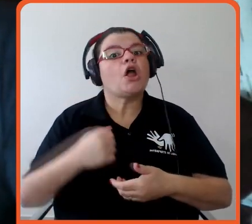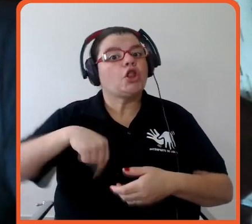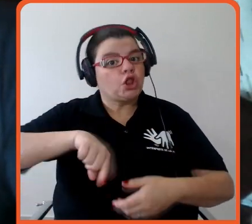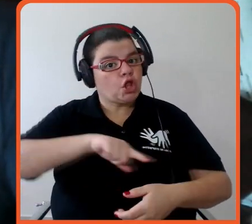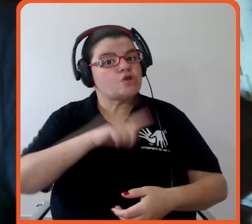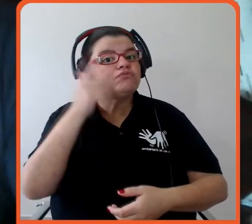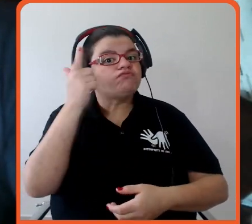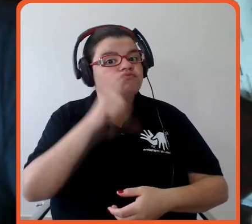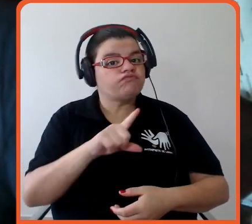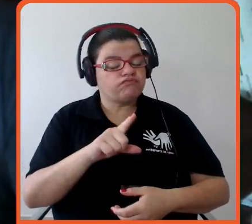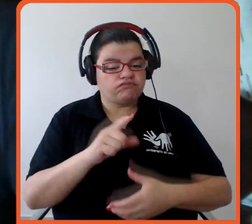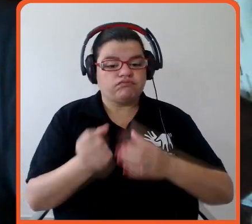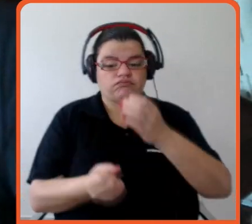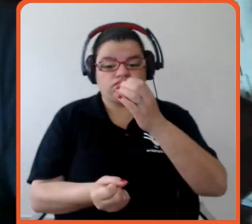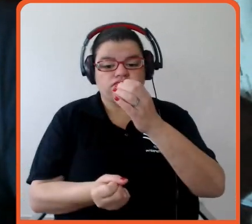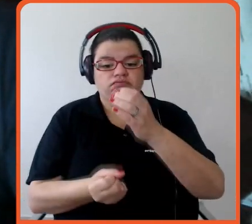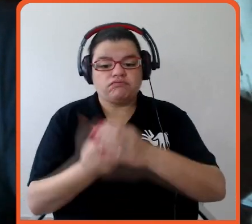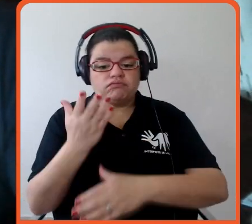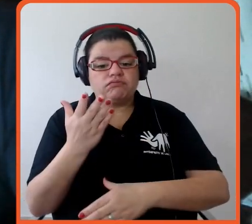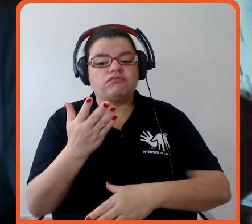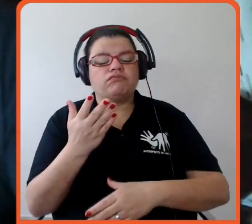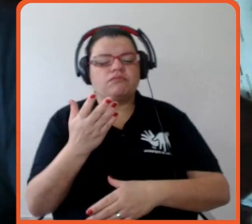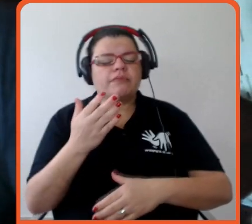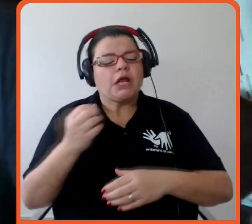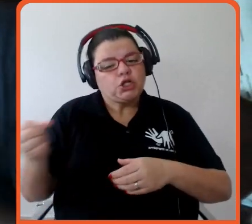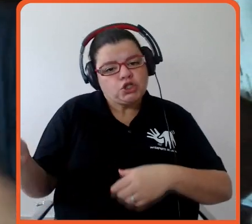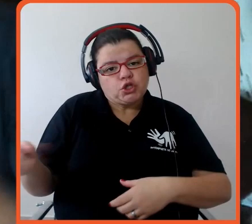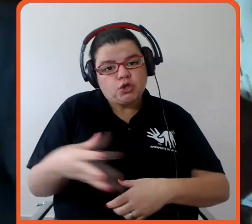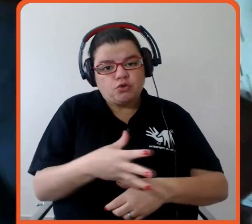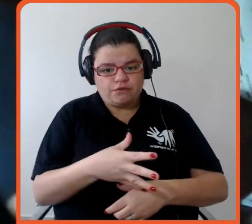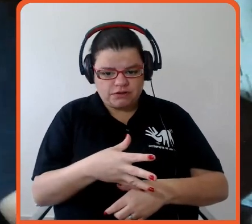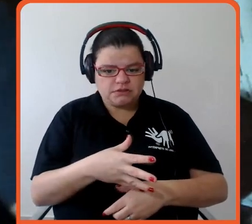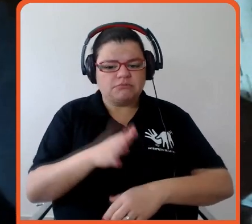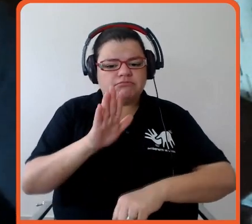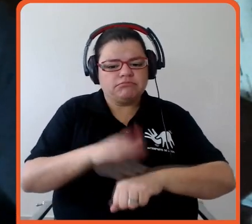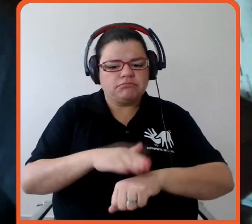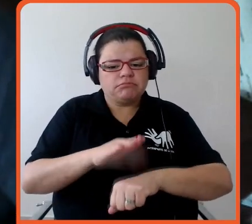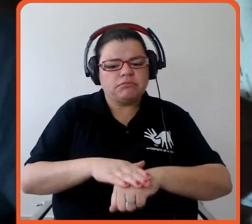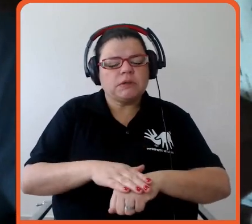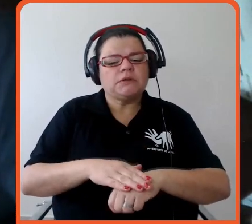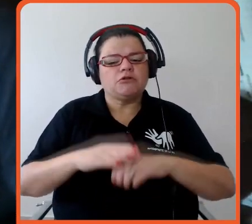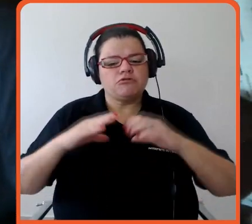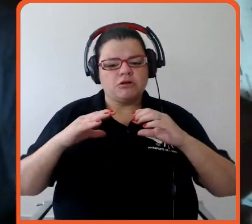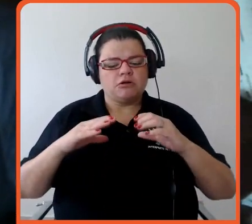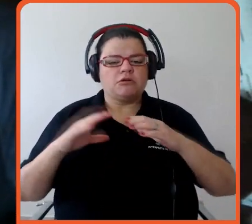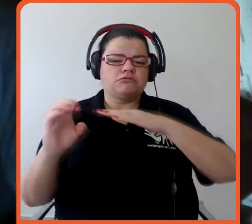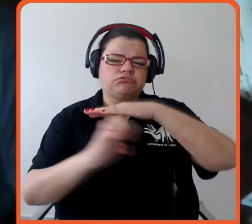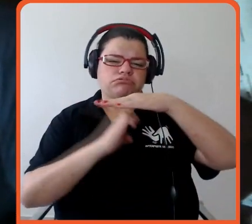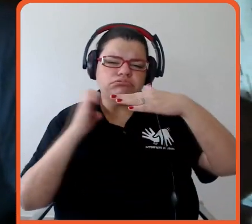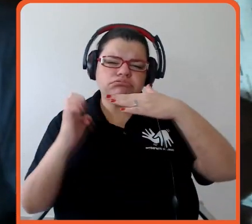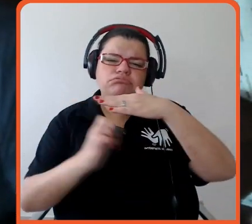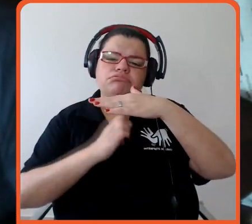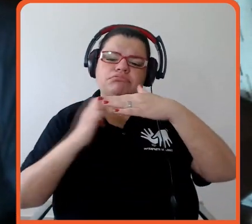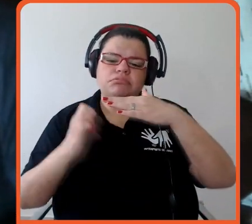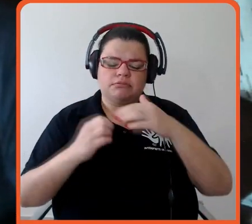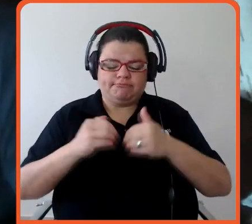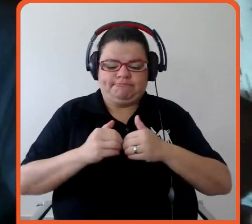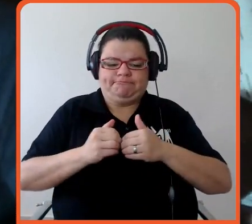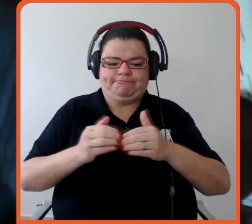lançamento de um hub de inovação corporativa, onde a gente está abrindo, basicamente, as portas da